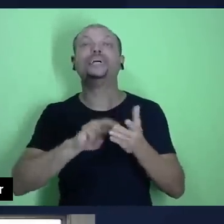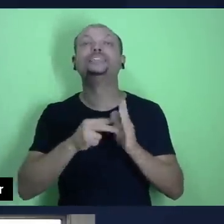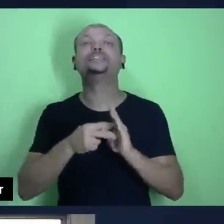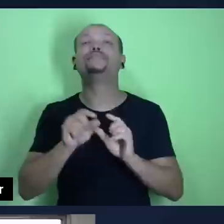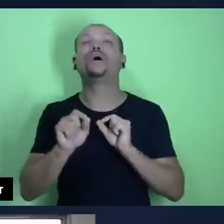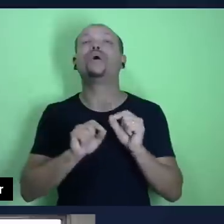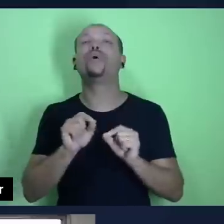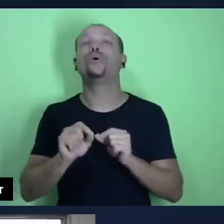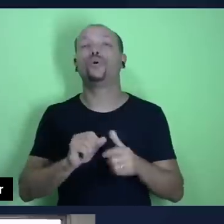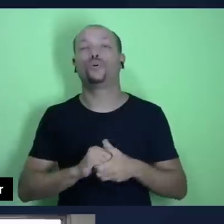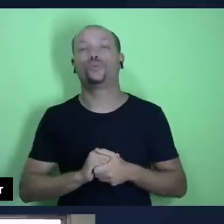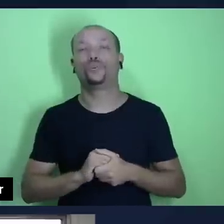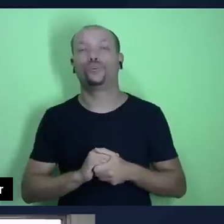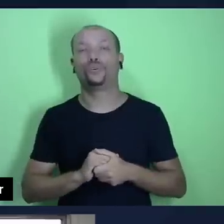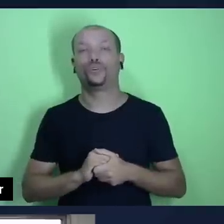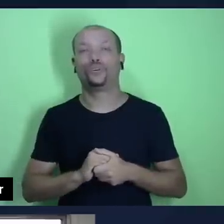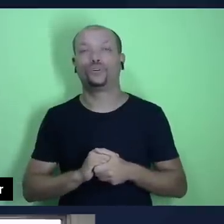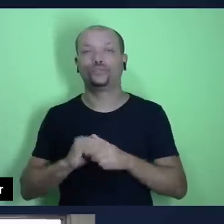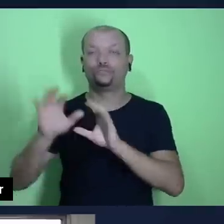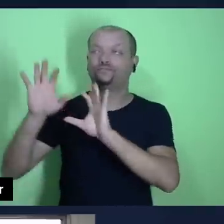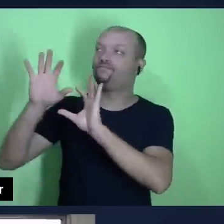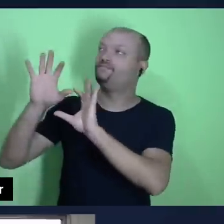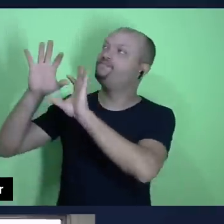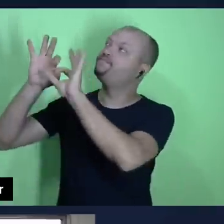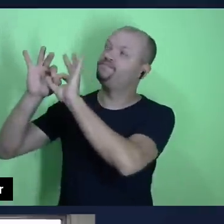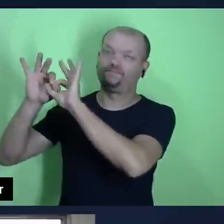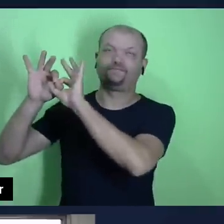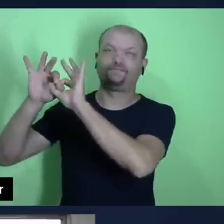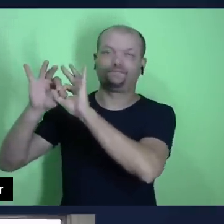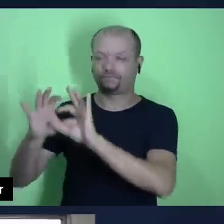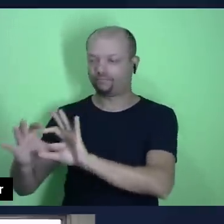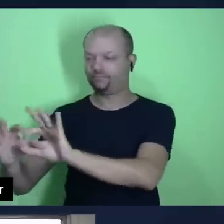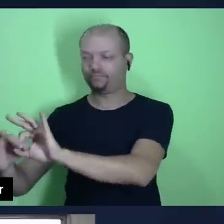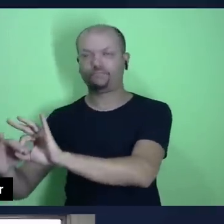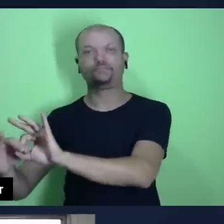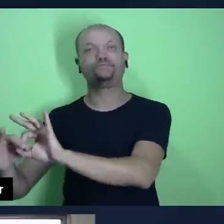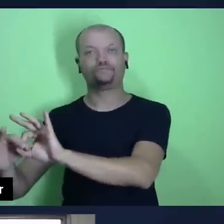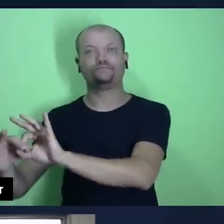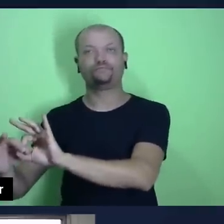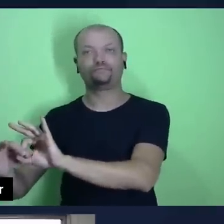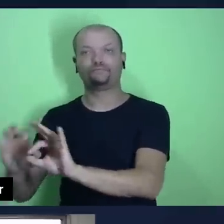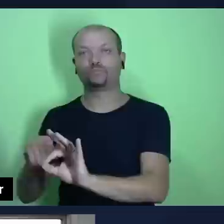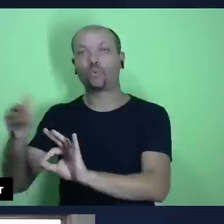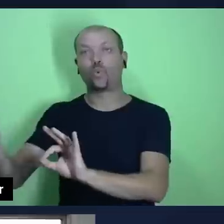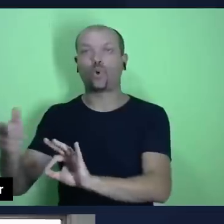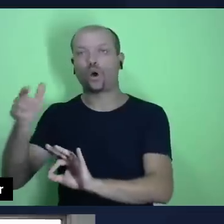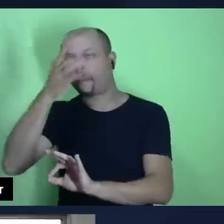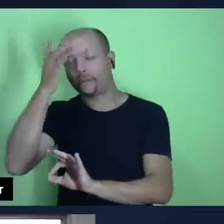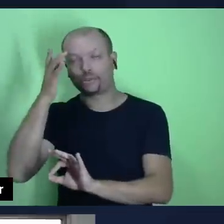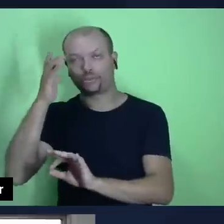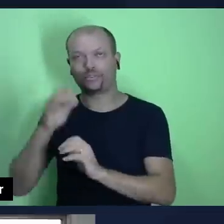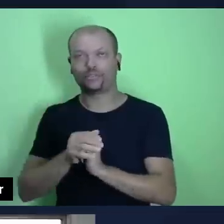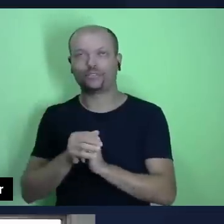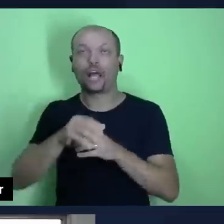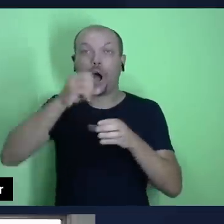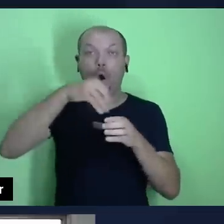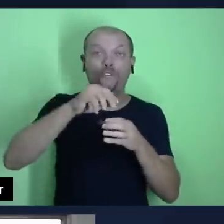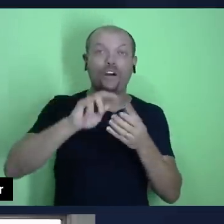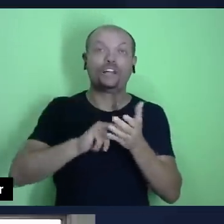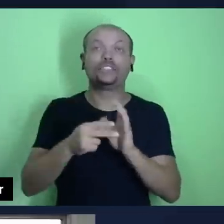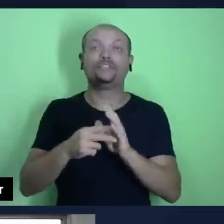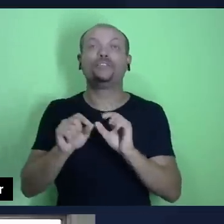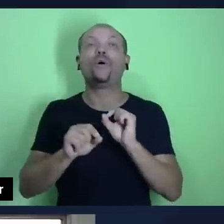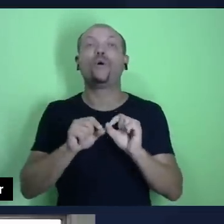representando o elo que aquele homem tinha para com o ser humano, para com o seu próximo. Então, as ofertas é uma demonstração